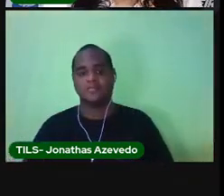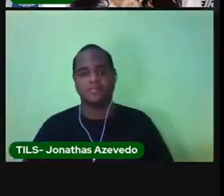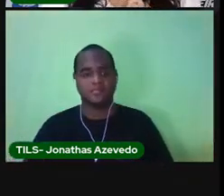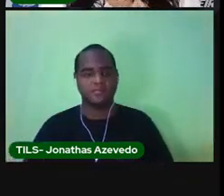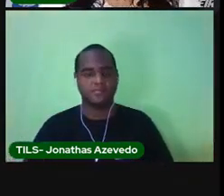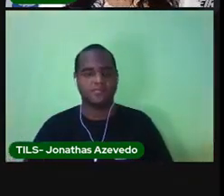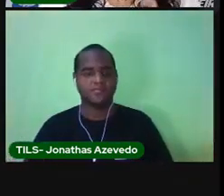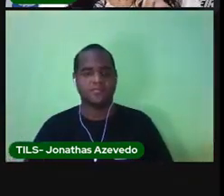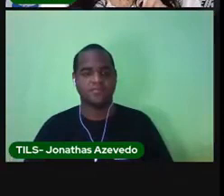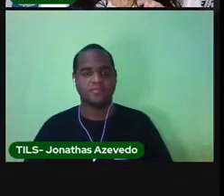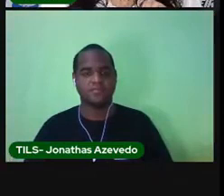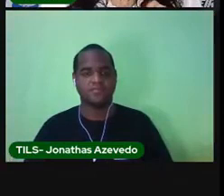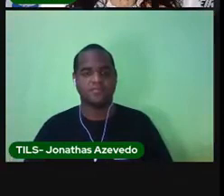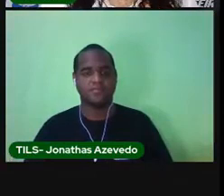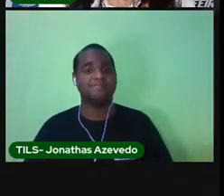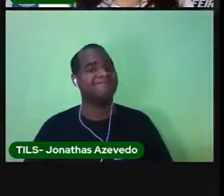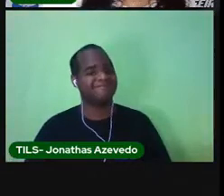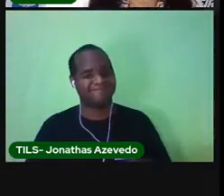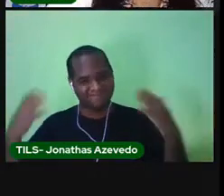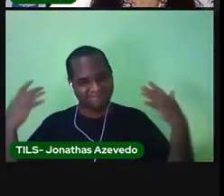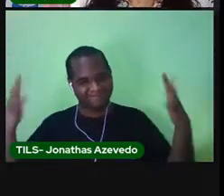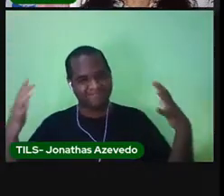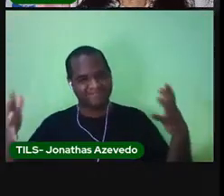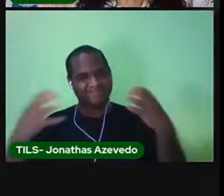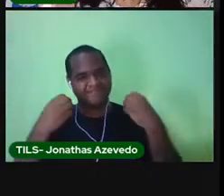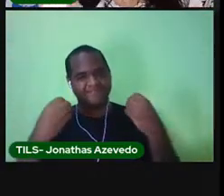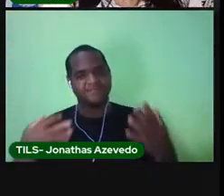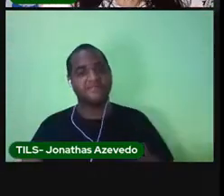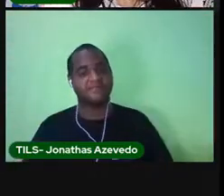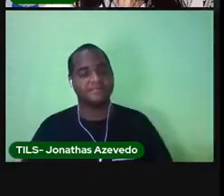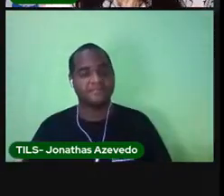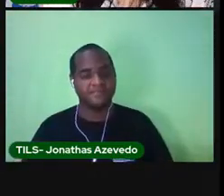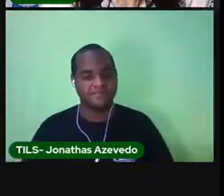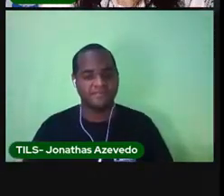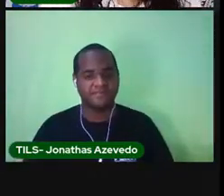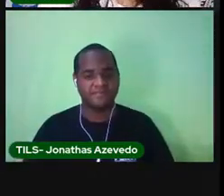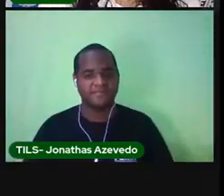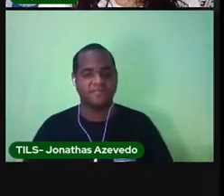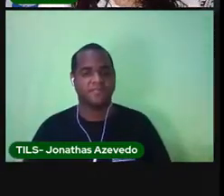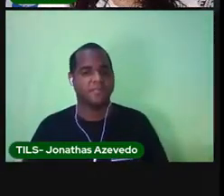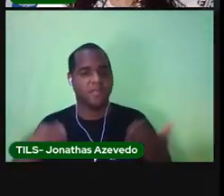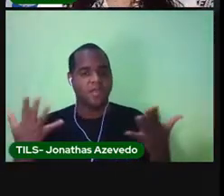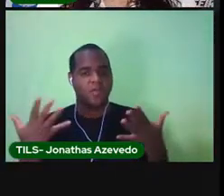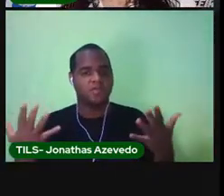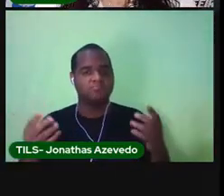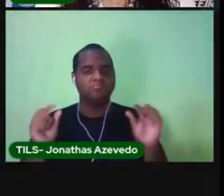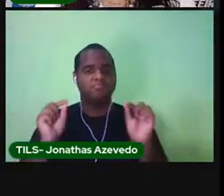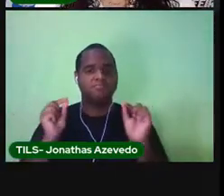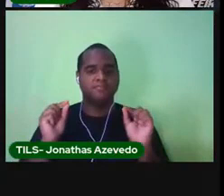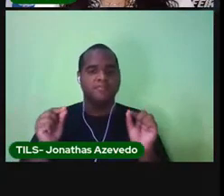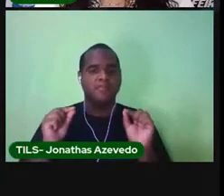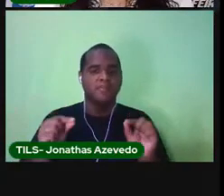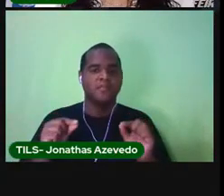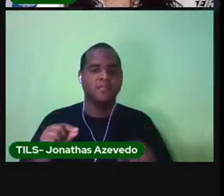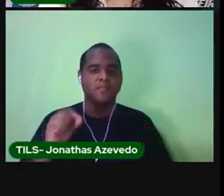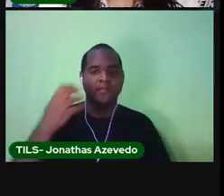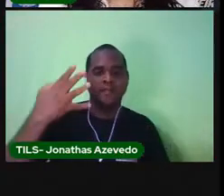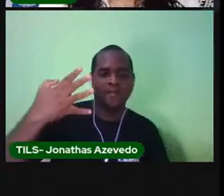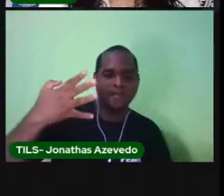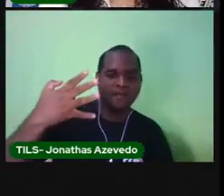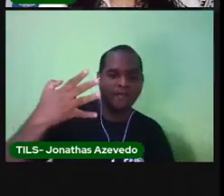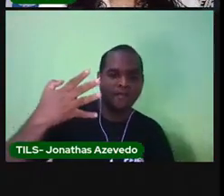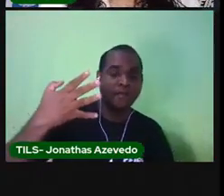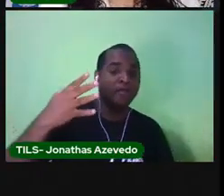Isso aí. Muito bem. Agora, o assunto do bilhete. Número 4.